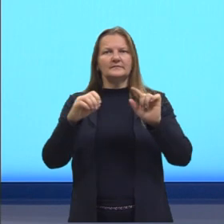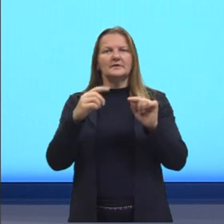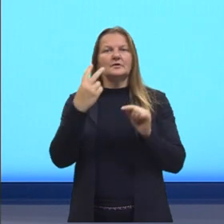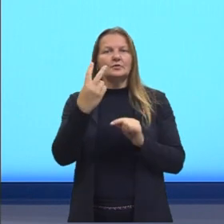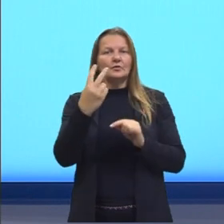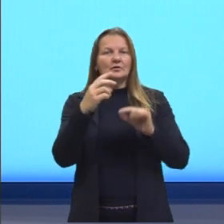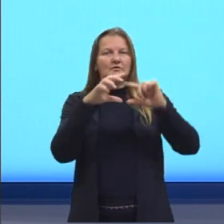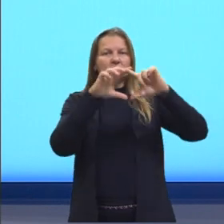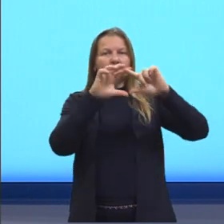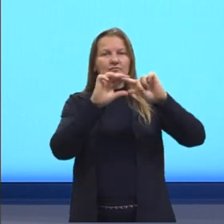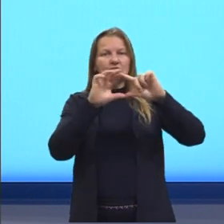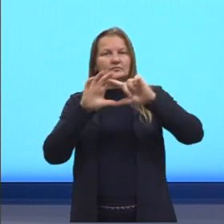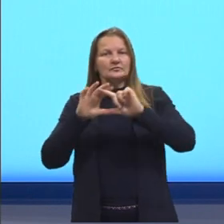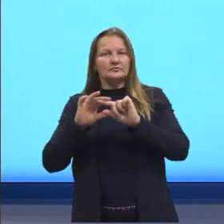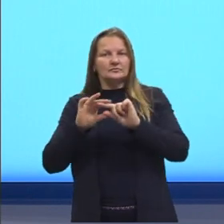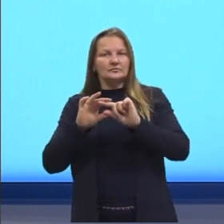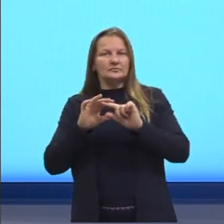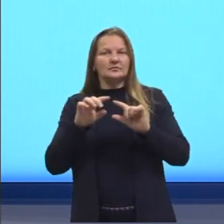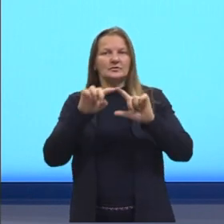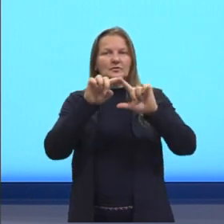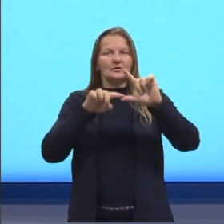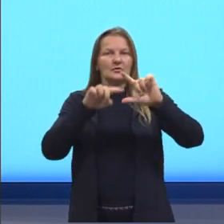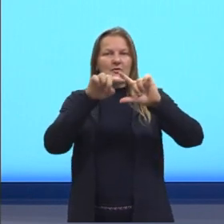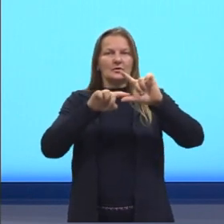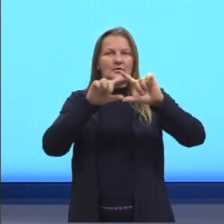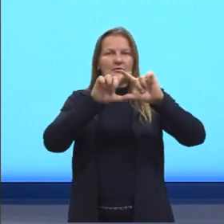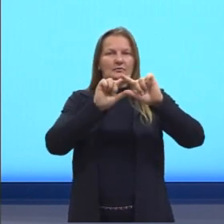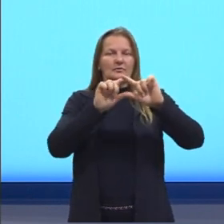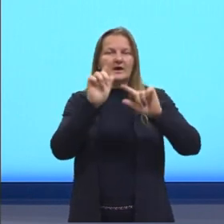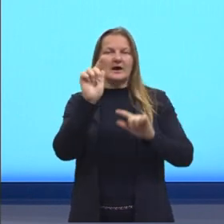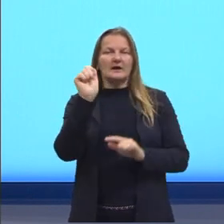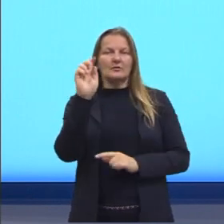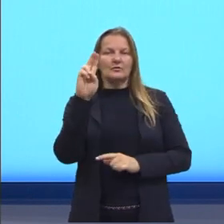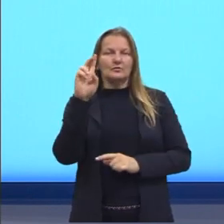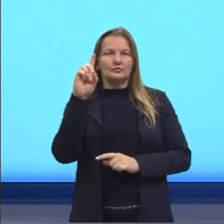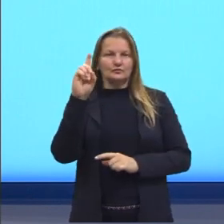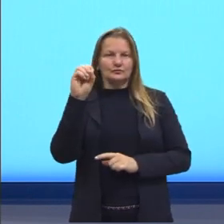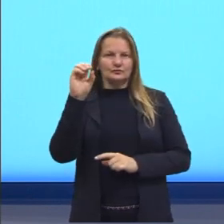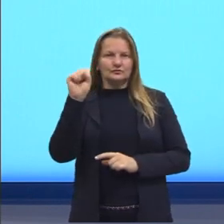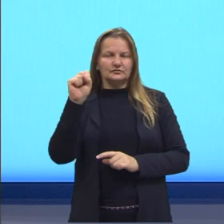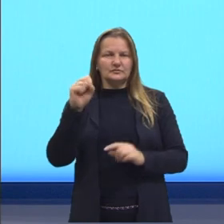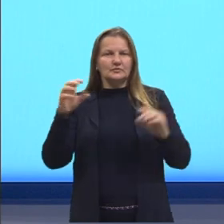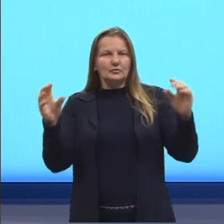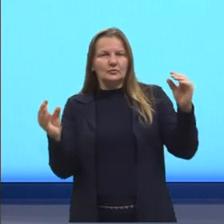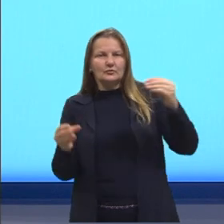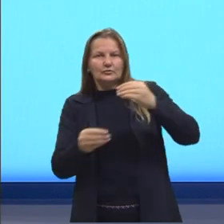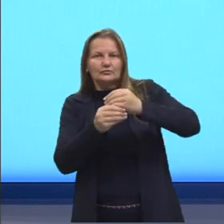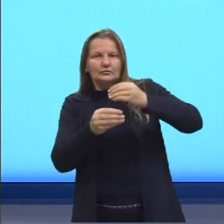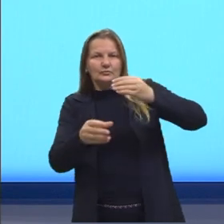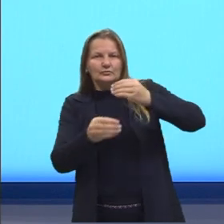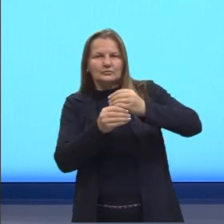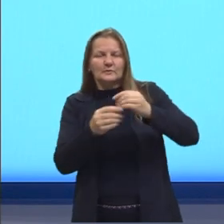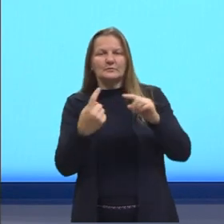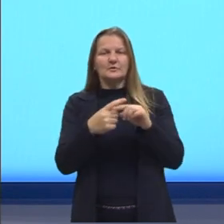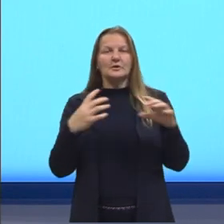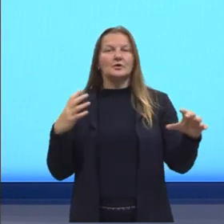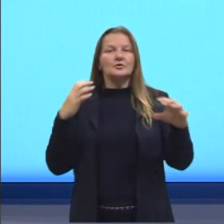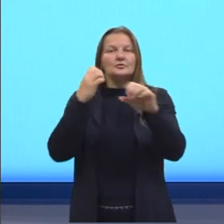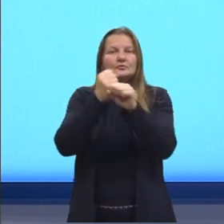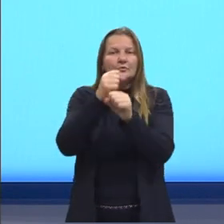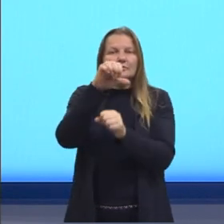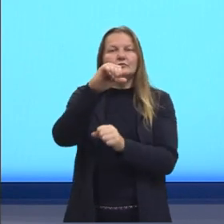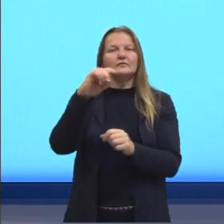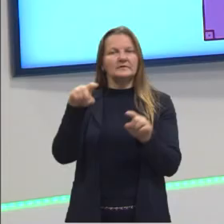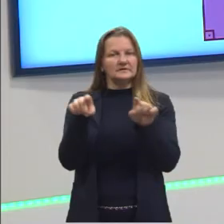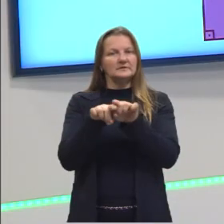ângulos internos que são chamados de agudos e complementares porque também somam 90